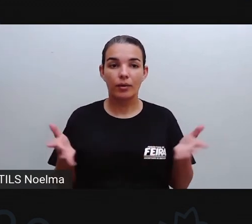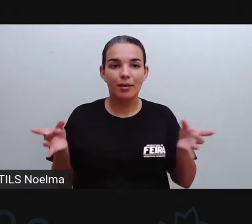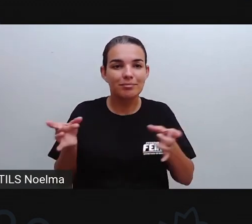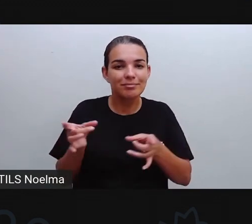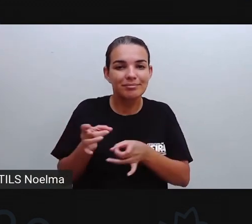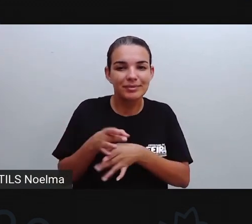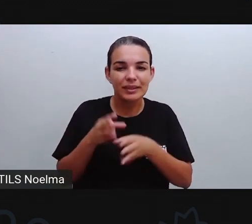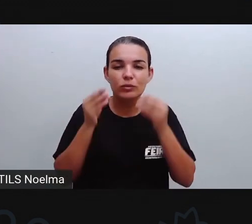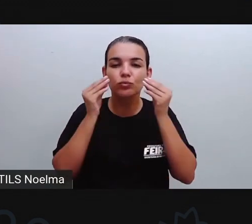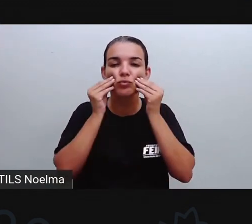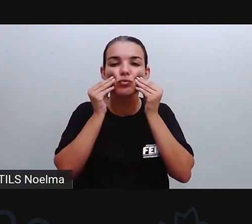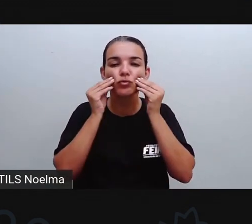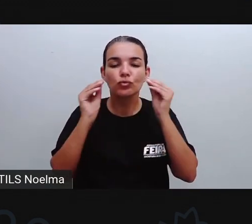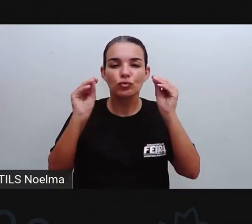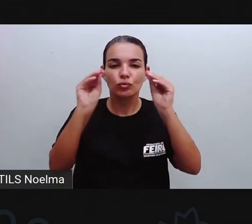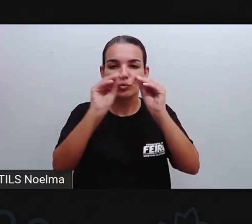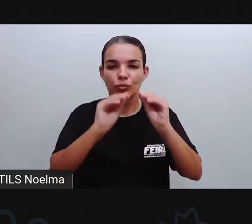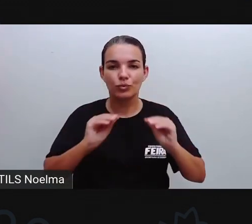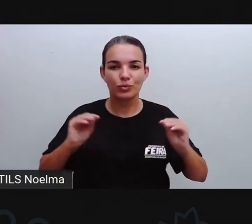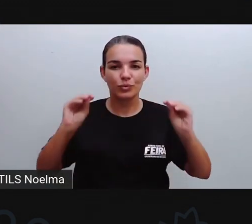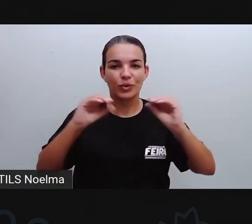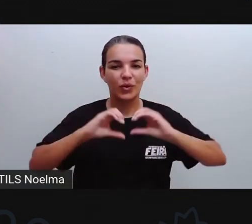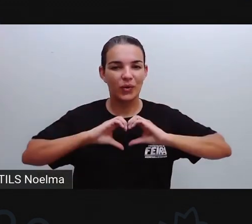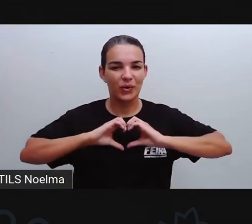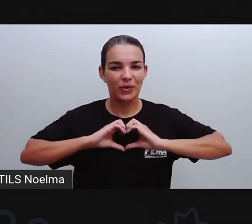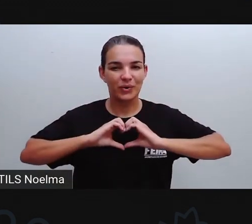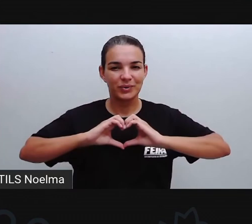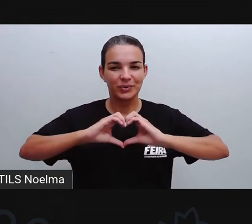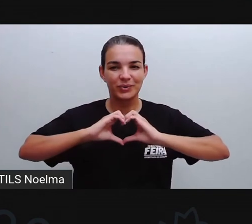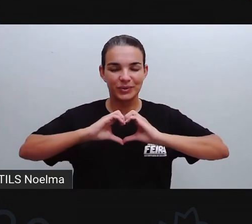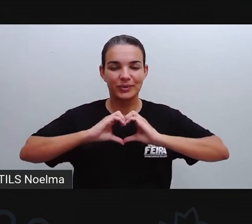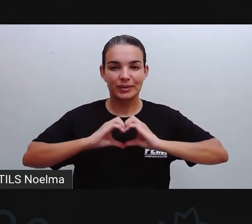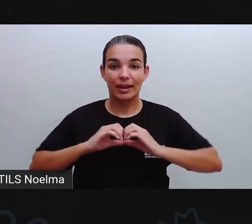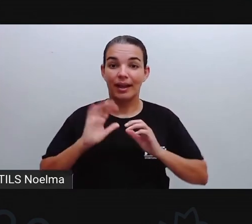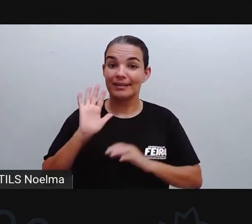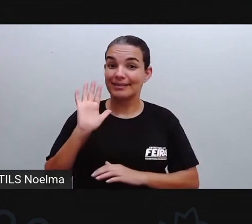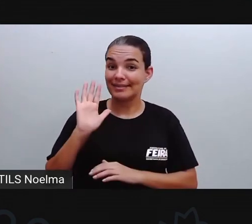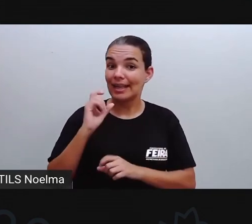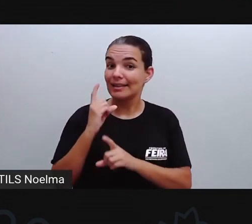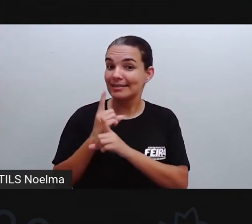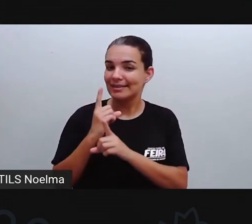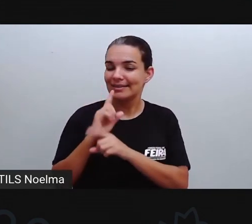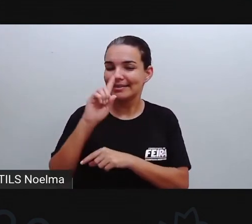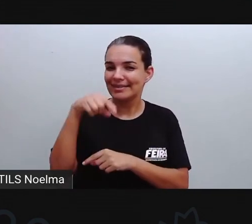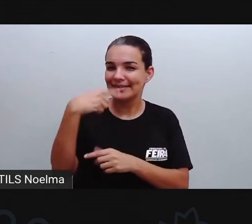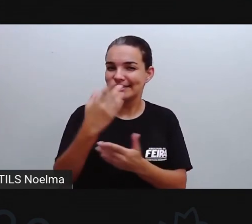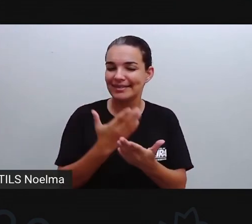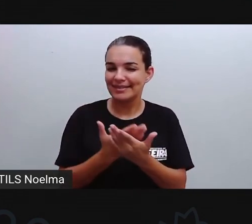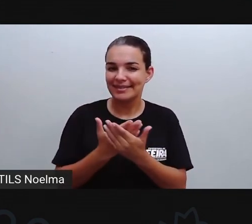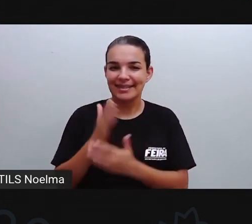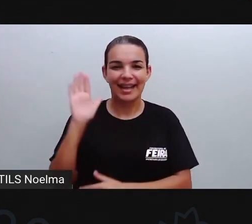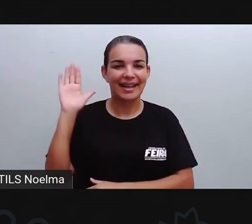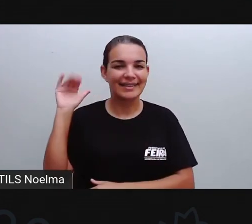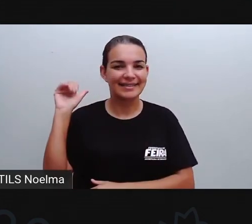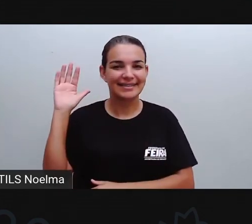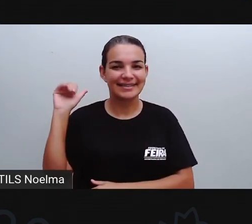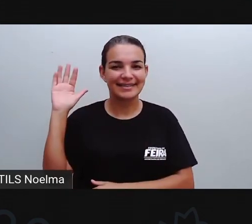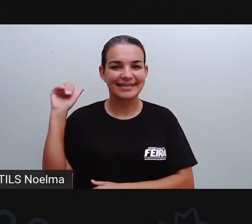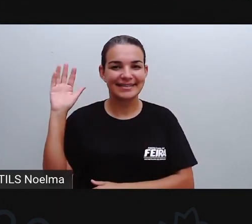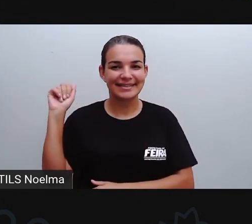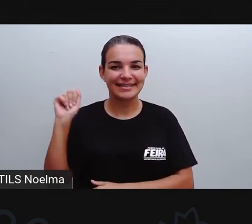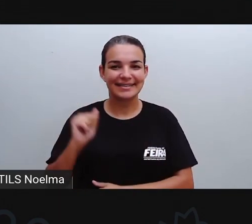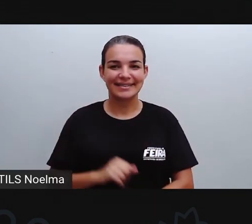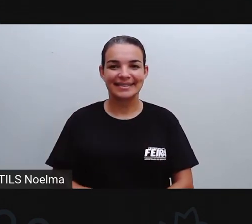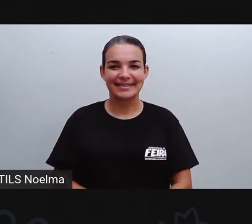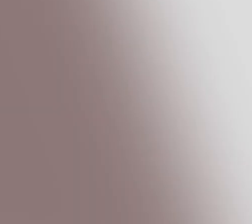por aqui Um beijo no coração De cada um de vocês E a gente se encontra na próxima aula Até lá Tchau,